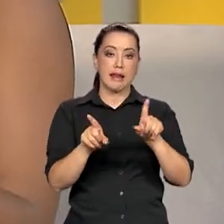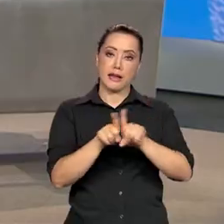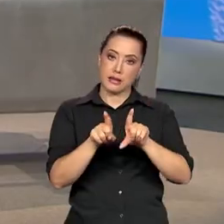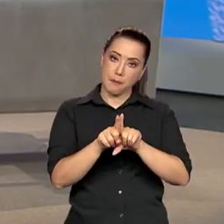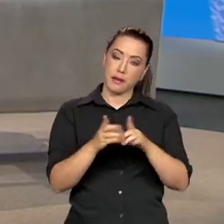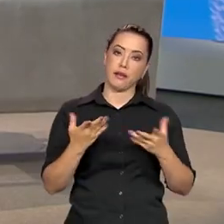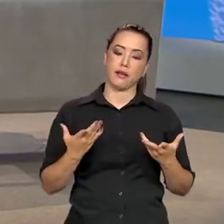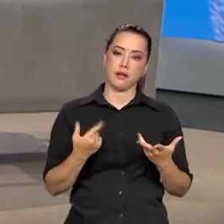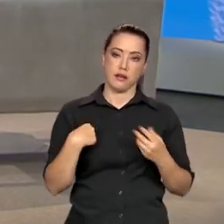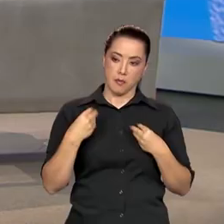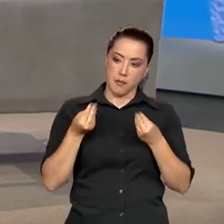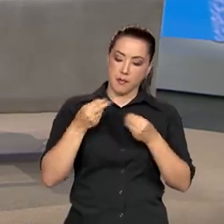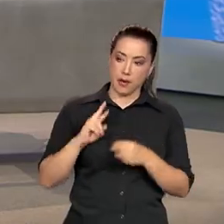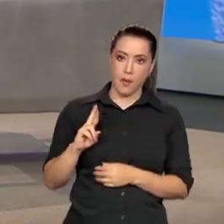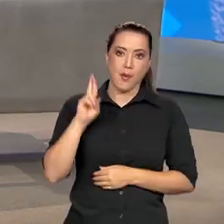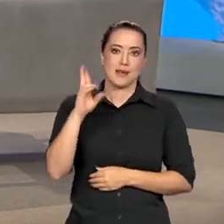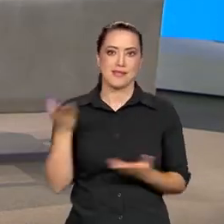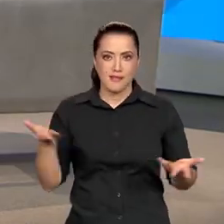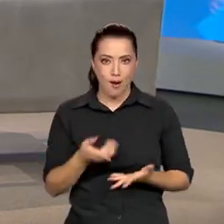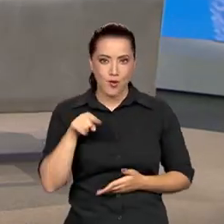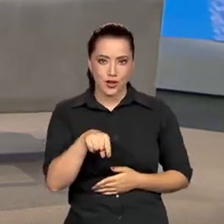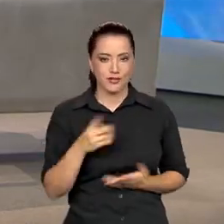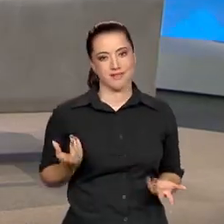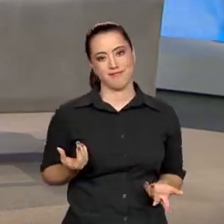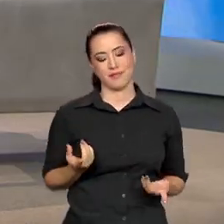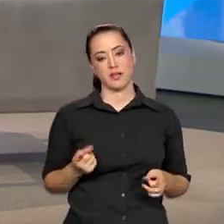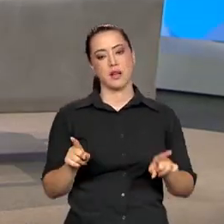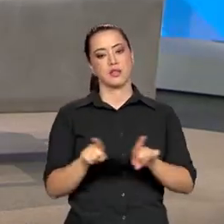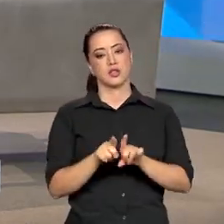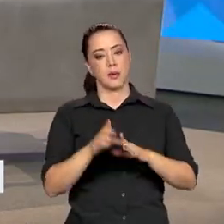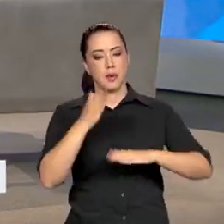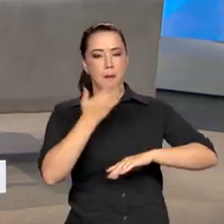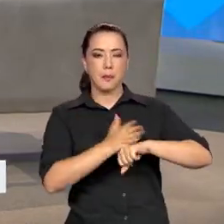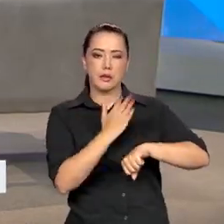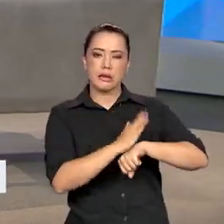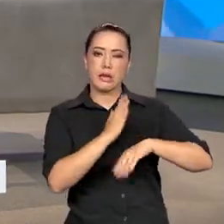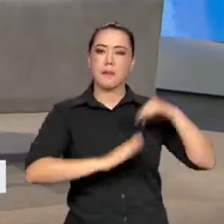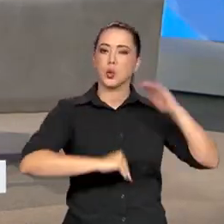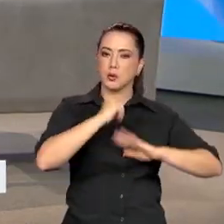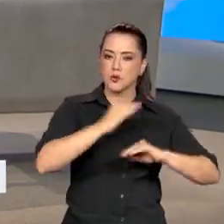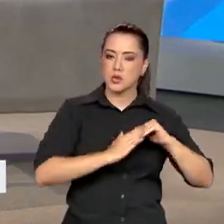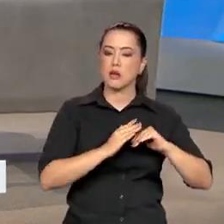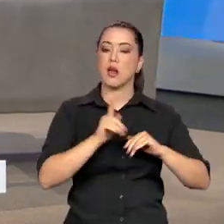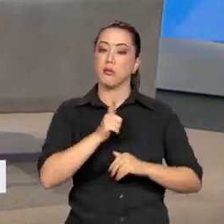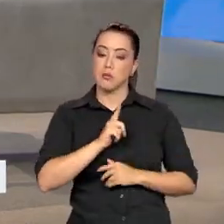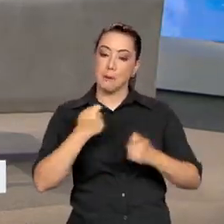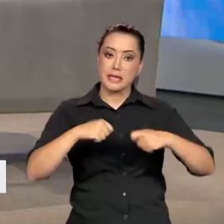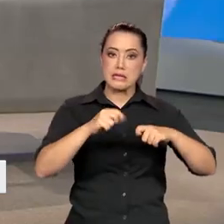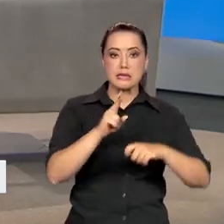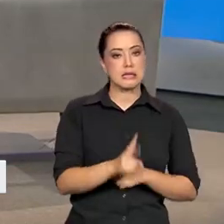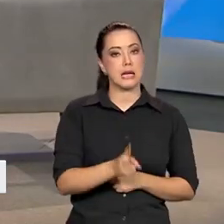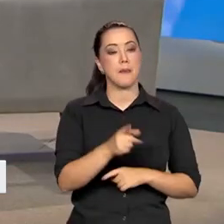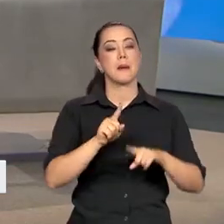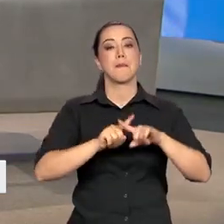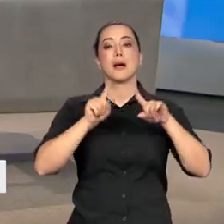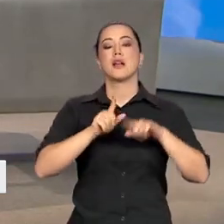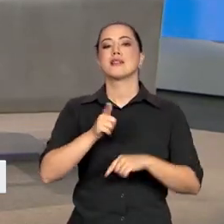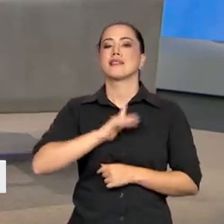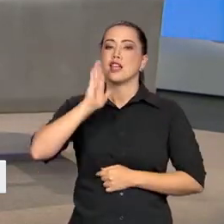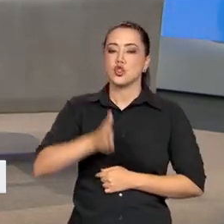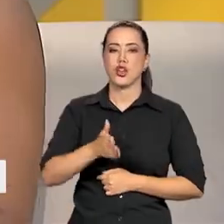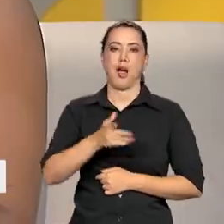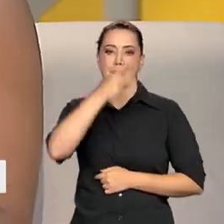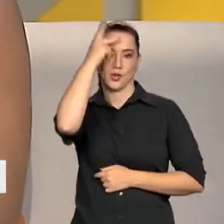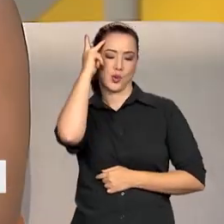A gente tem, sim, que qualificar, mas já existem também muitas pessoas negras qualificadas, que poderiam estar ali